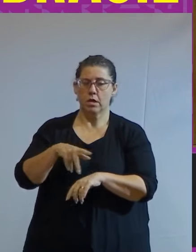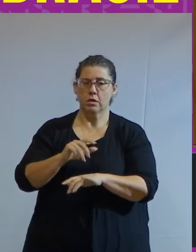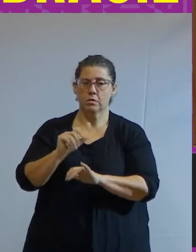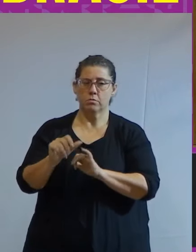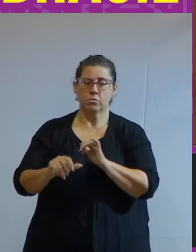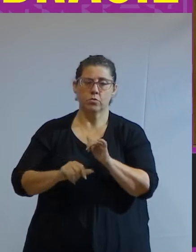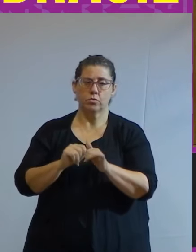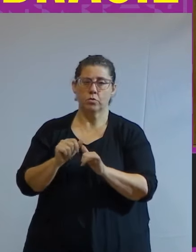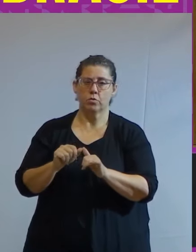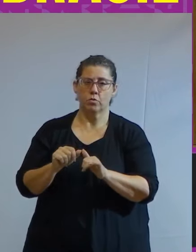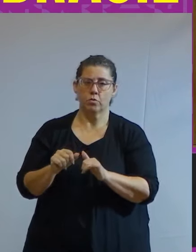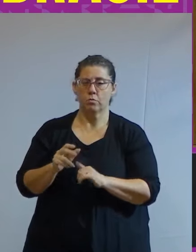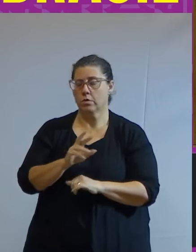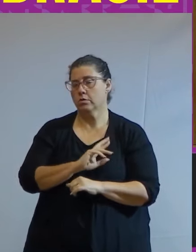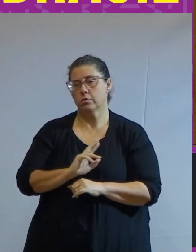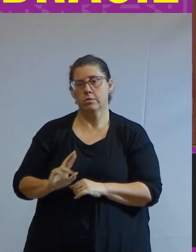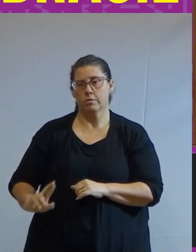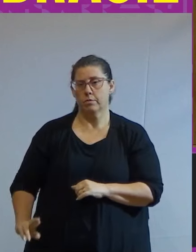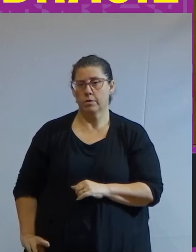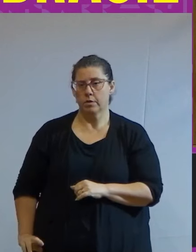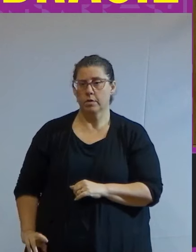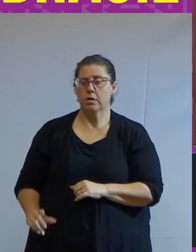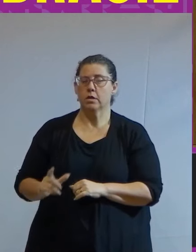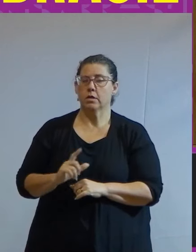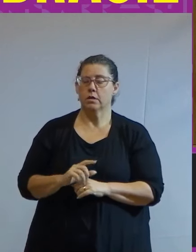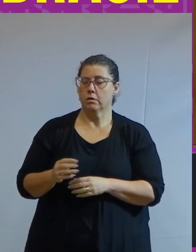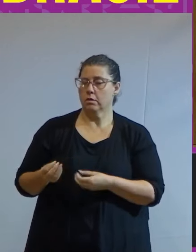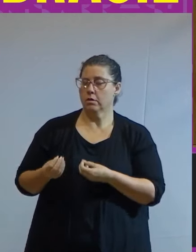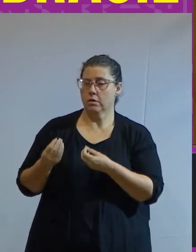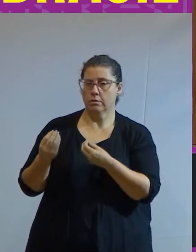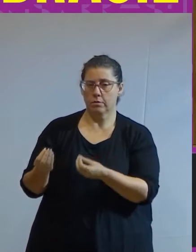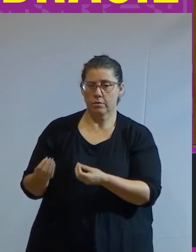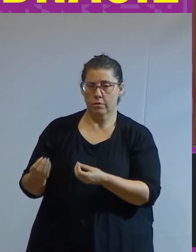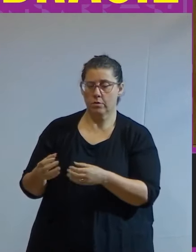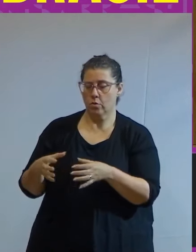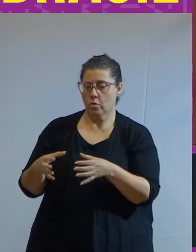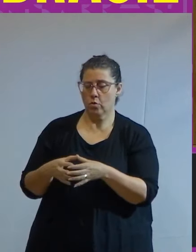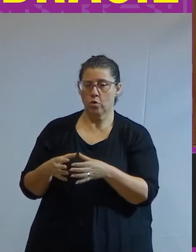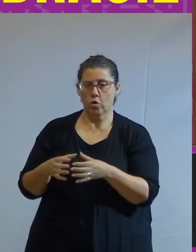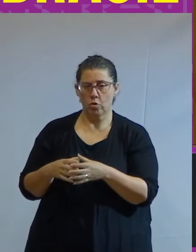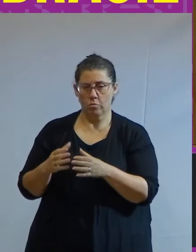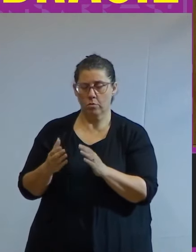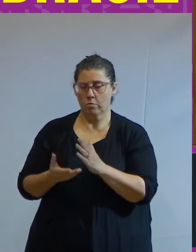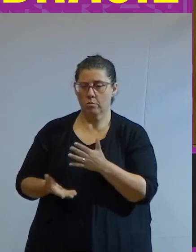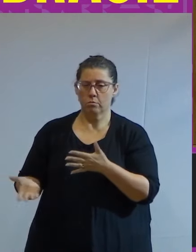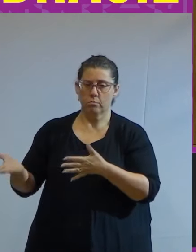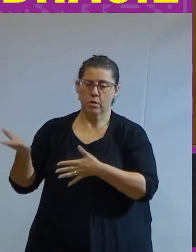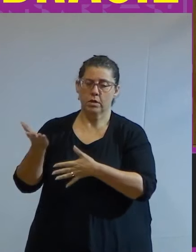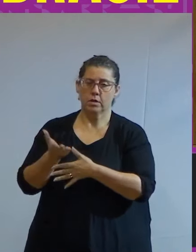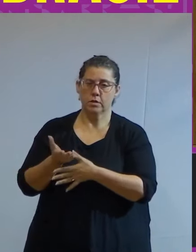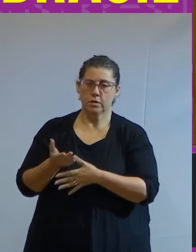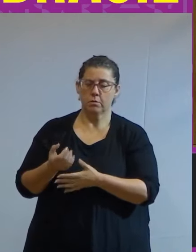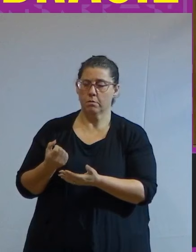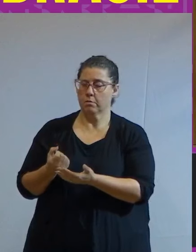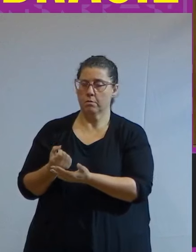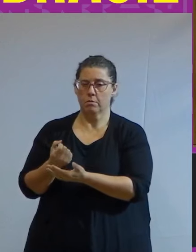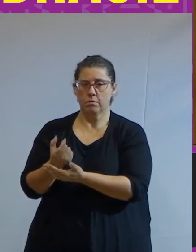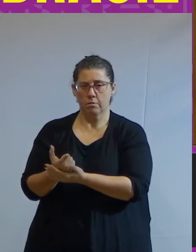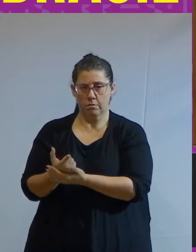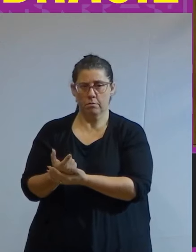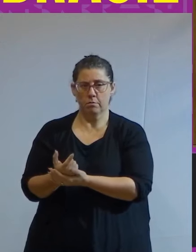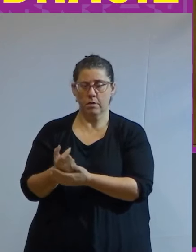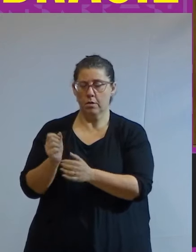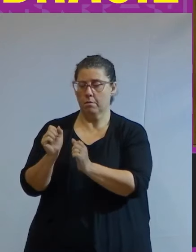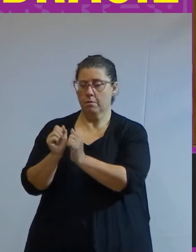sem se republicanizar tendo sido entregue afinal a classe dominante a título de indenização pela